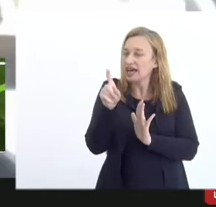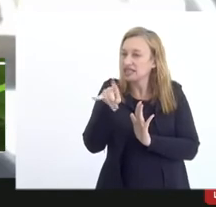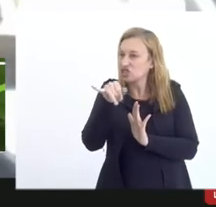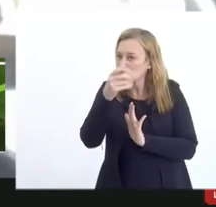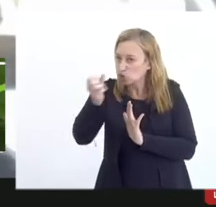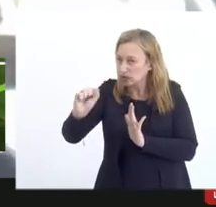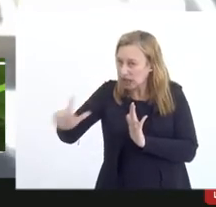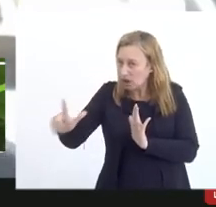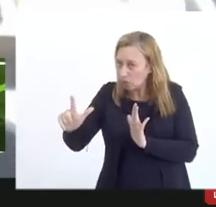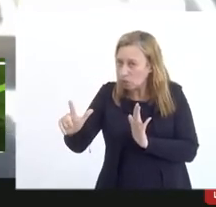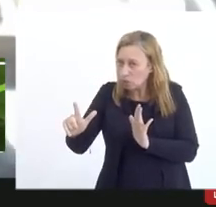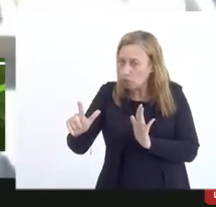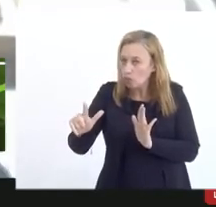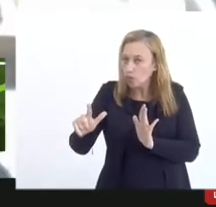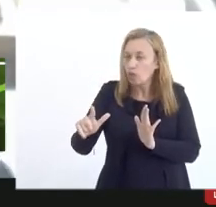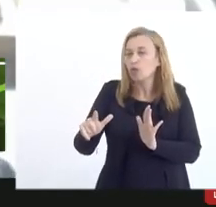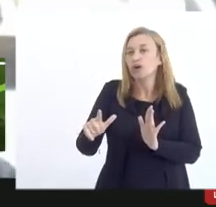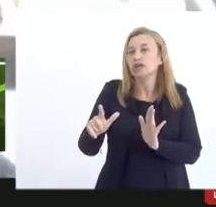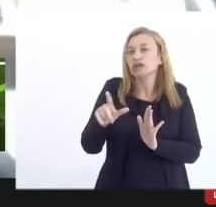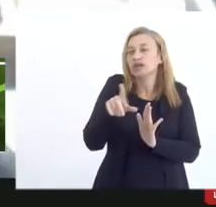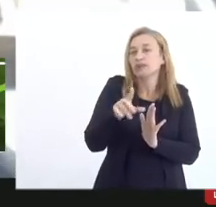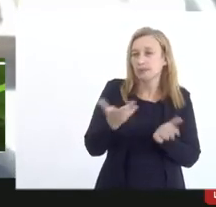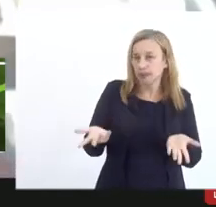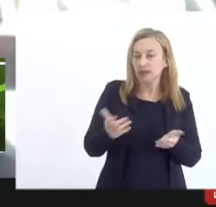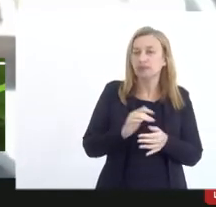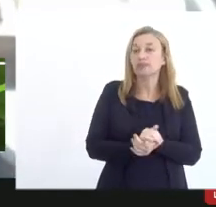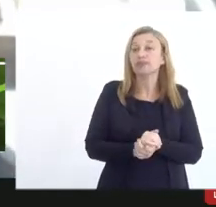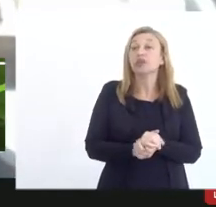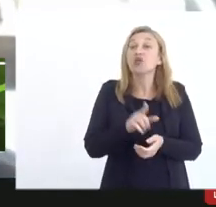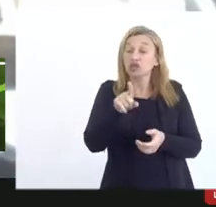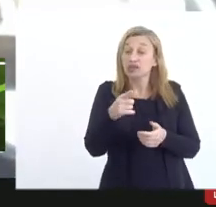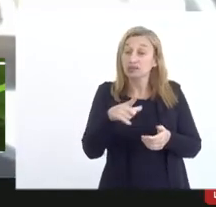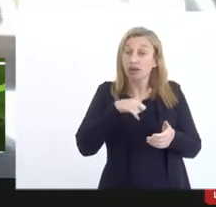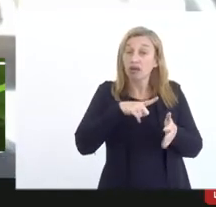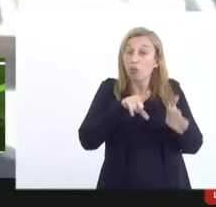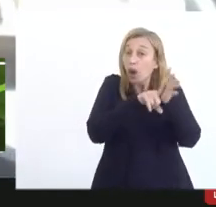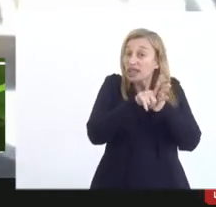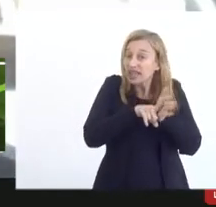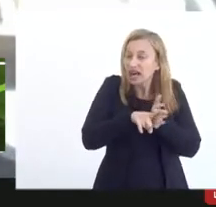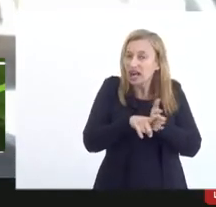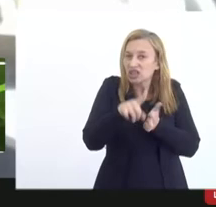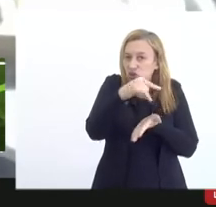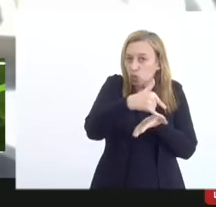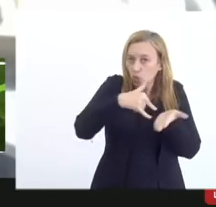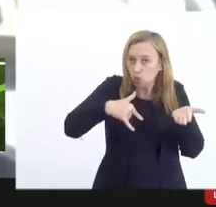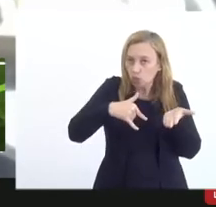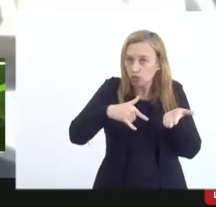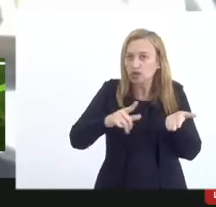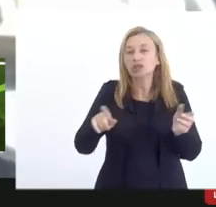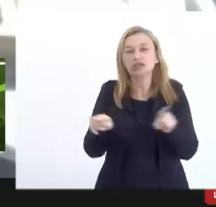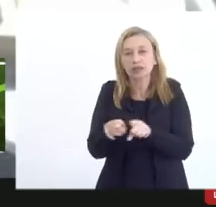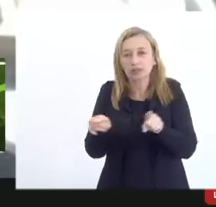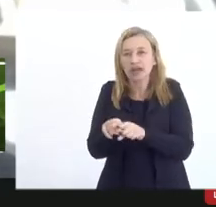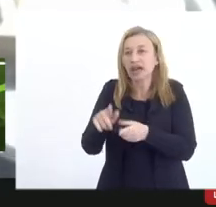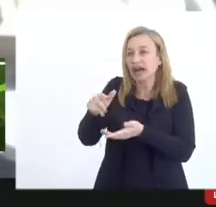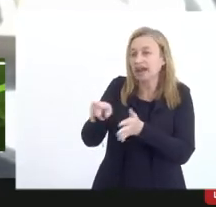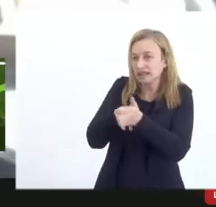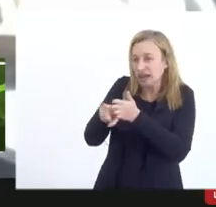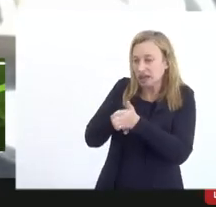ou com uma palavra semelhante que é o nota a nota então assim você tem uma análise documental além da análise do objeto